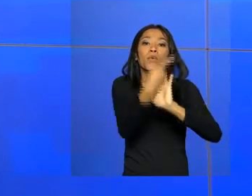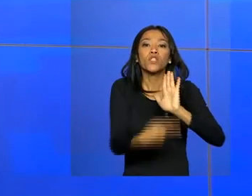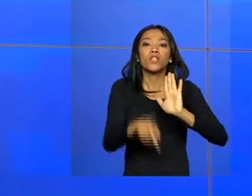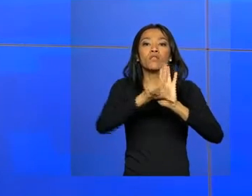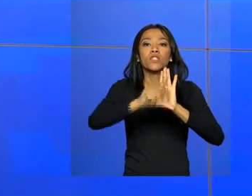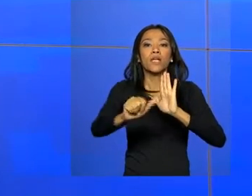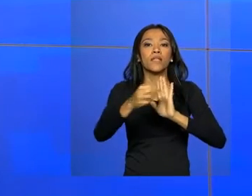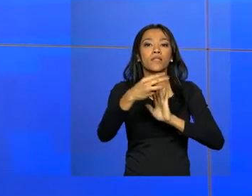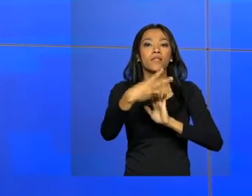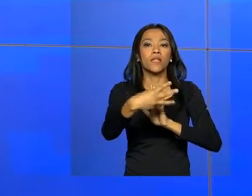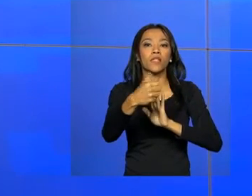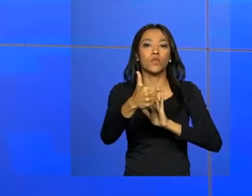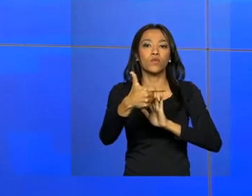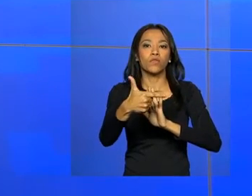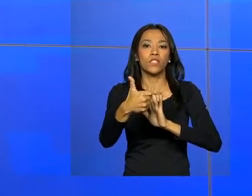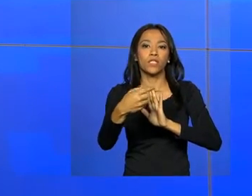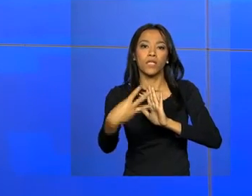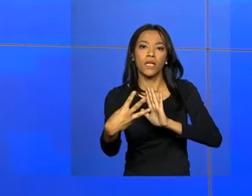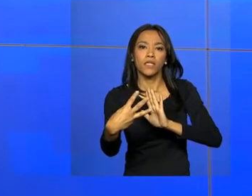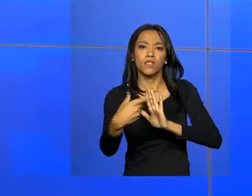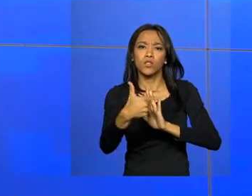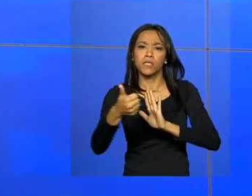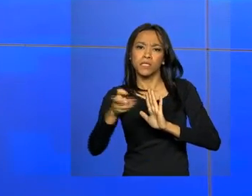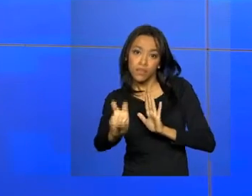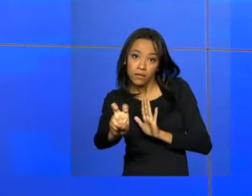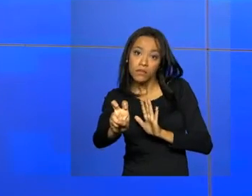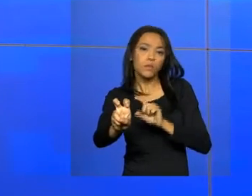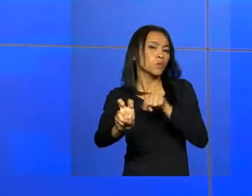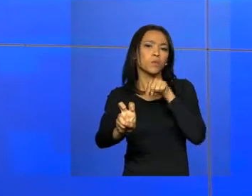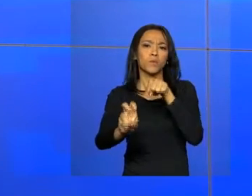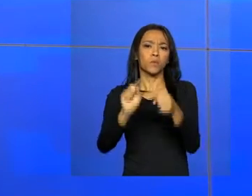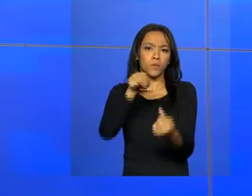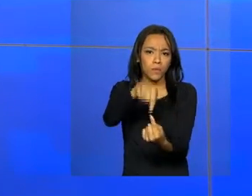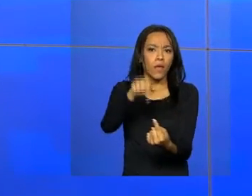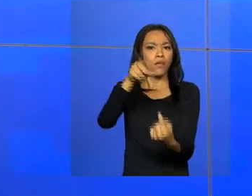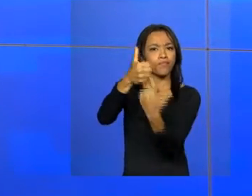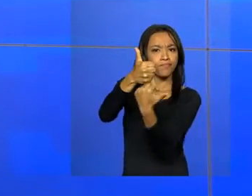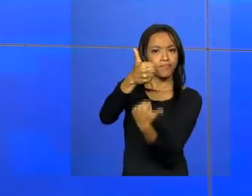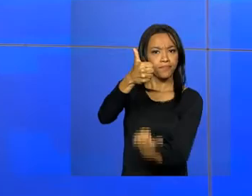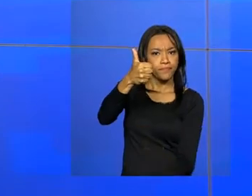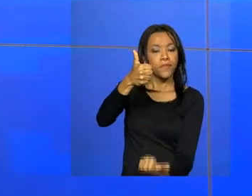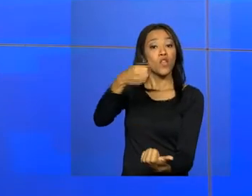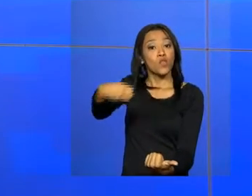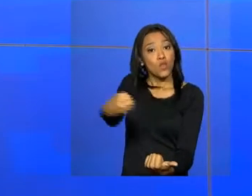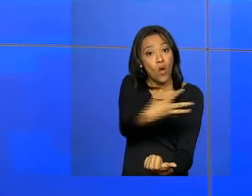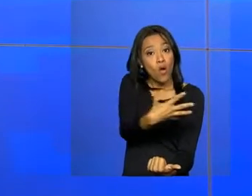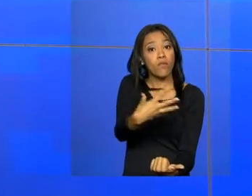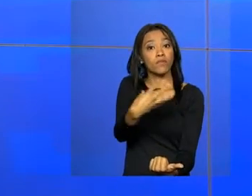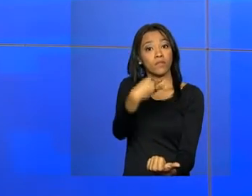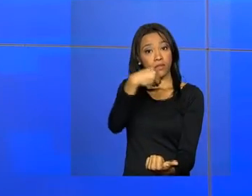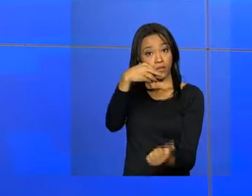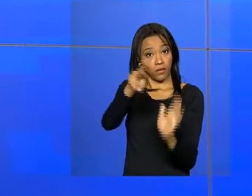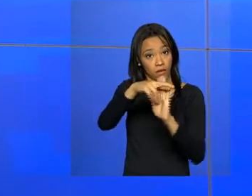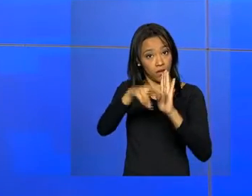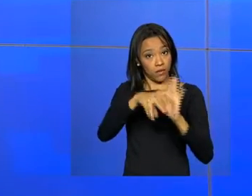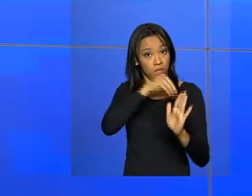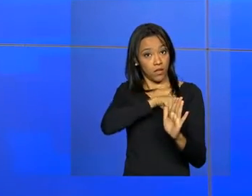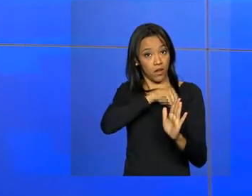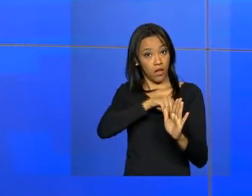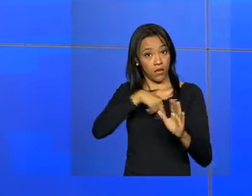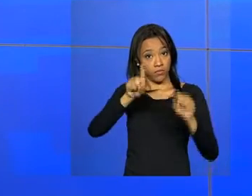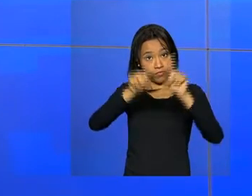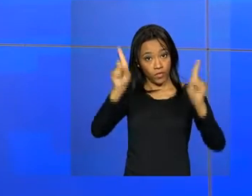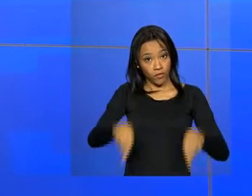lei 3123, de 2015, de autoria do Executivo, que fixa normas para os salários dos servidores,